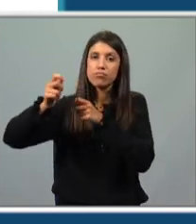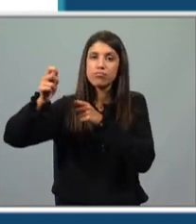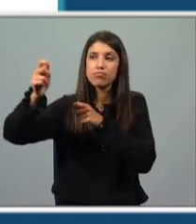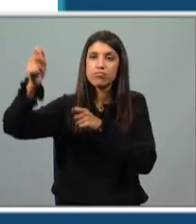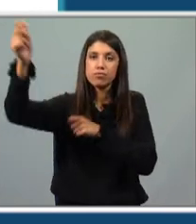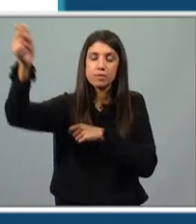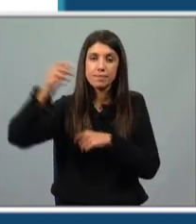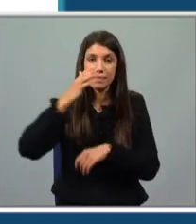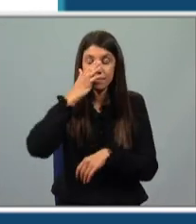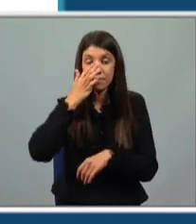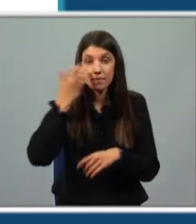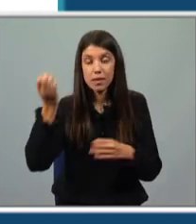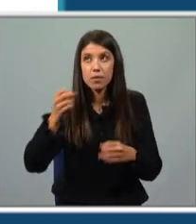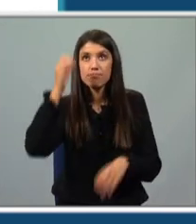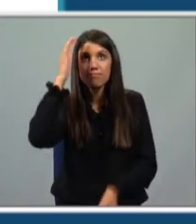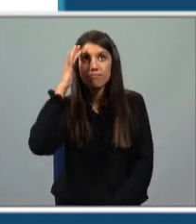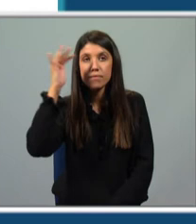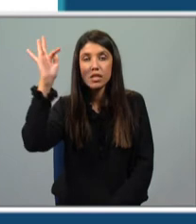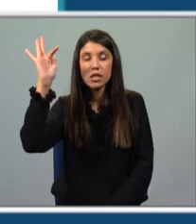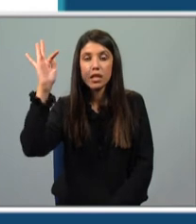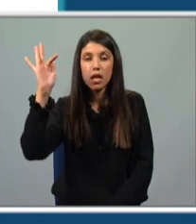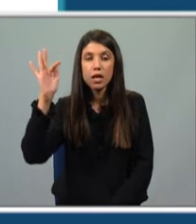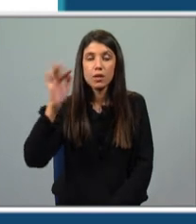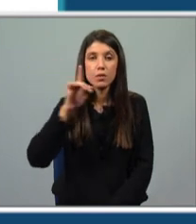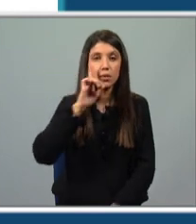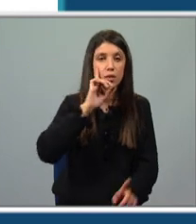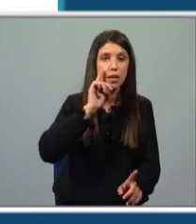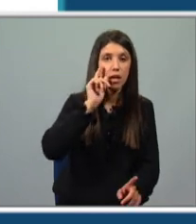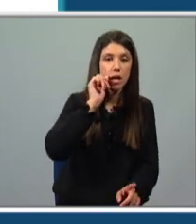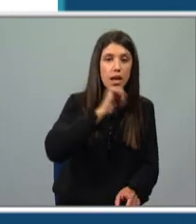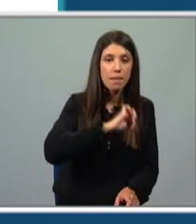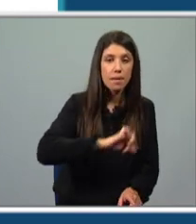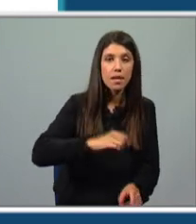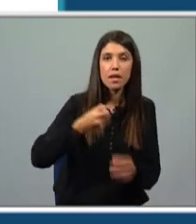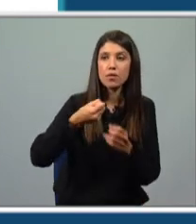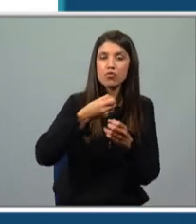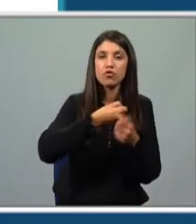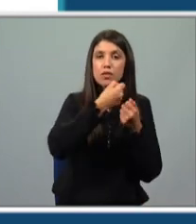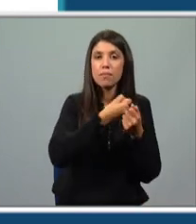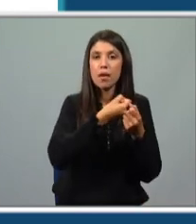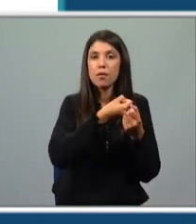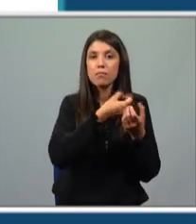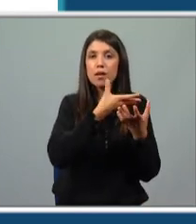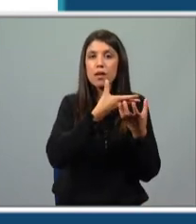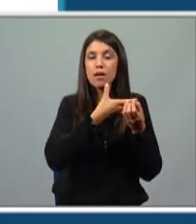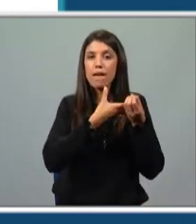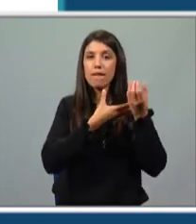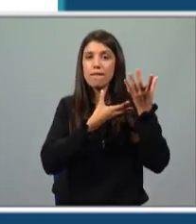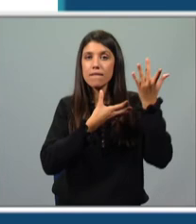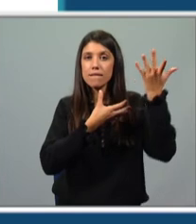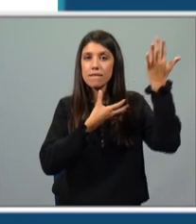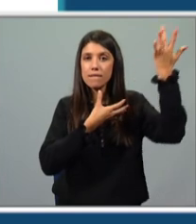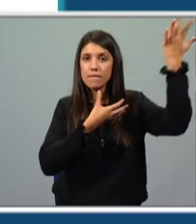afastando. Imaginando que a rapariga do quadro de Monet deixava fugir o chapéu, o chapéu ia seguir exatamente a mesma